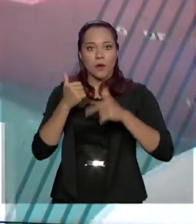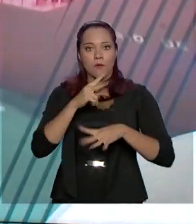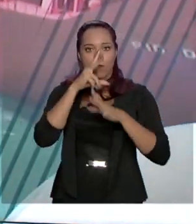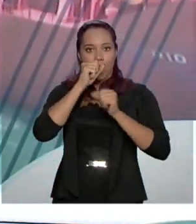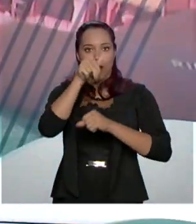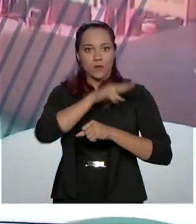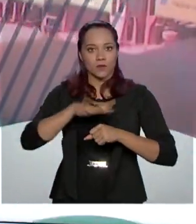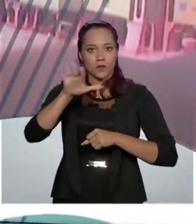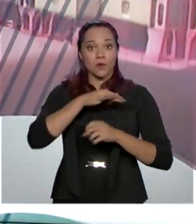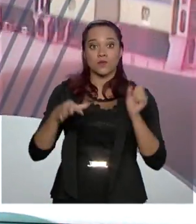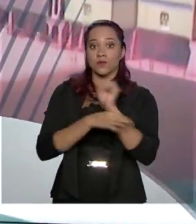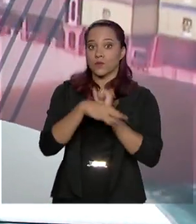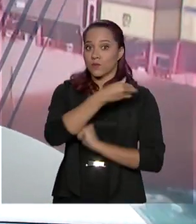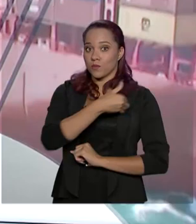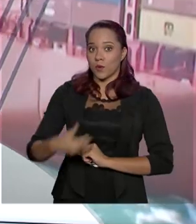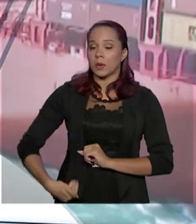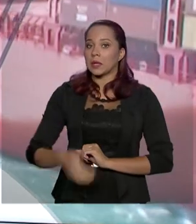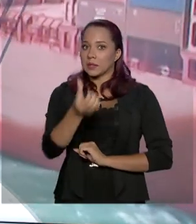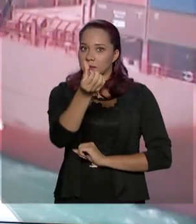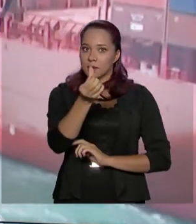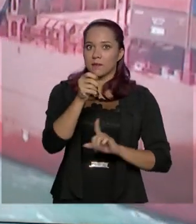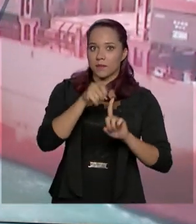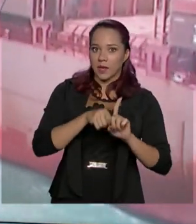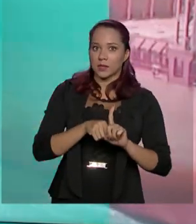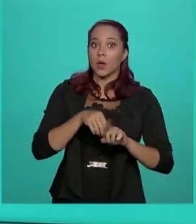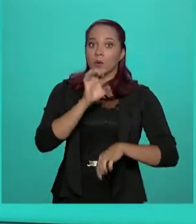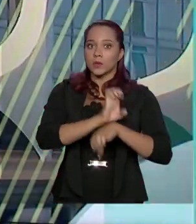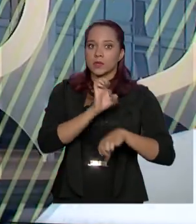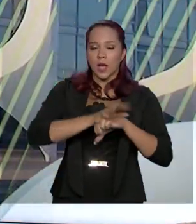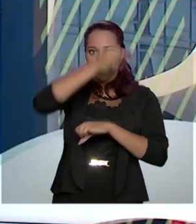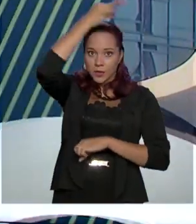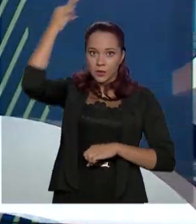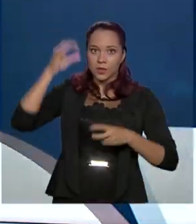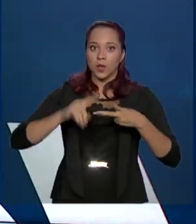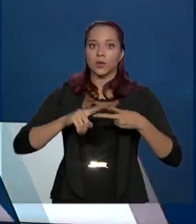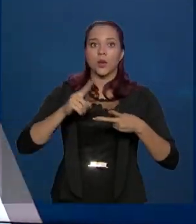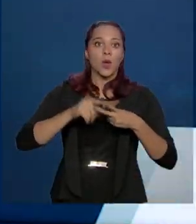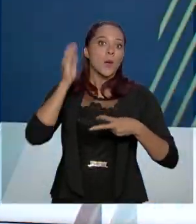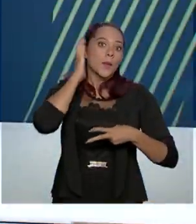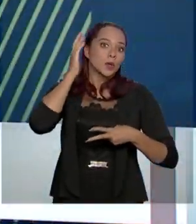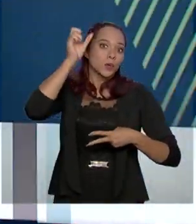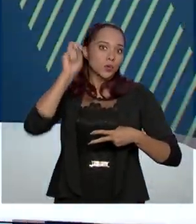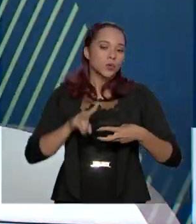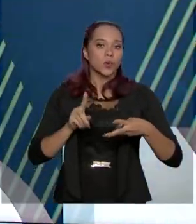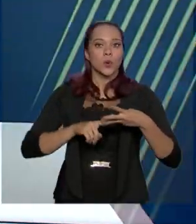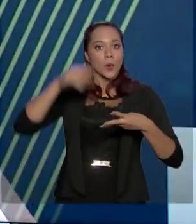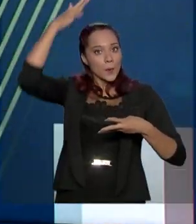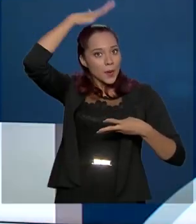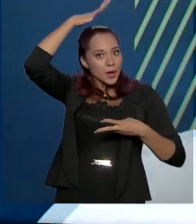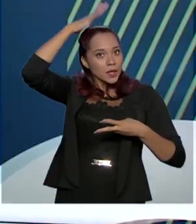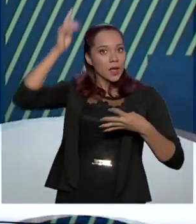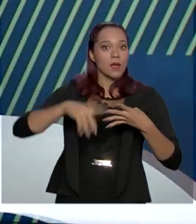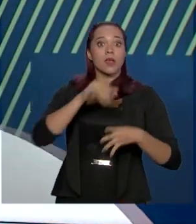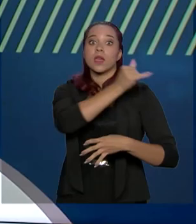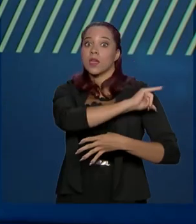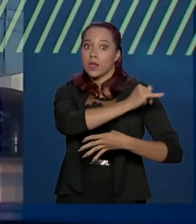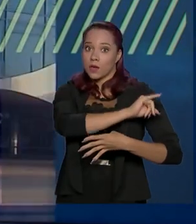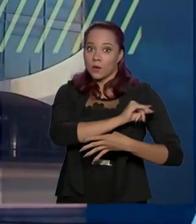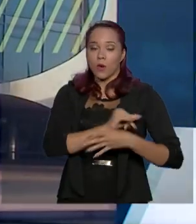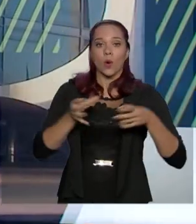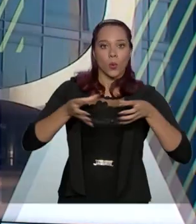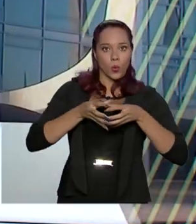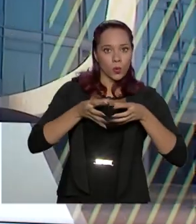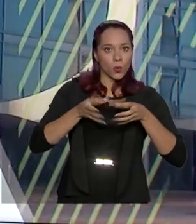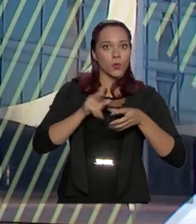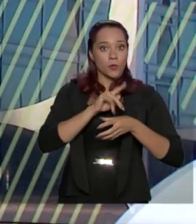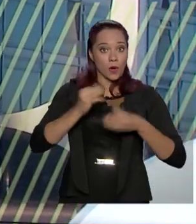de Segurança Pública por seis meses nos estados do Espírito Santo, Mato Grosso do Sul, Paraná e Rio de Janeiro. O grupo